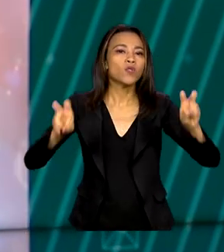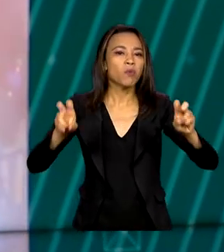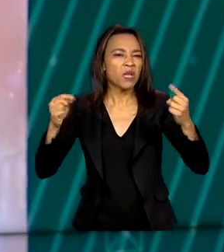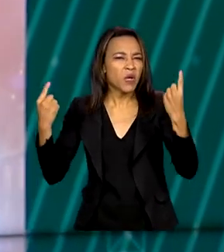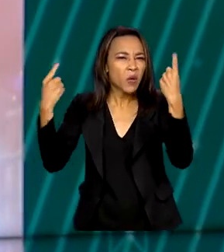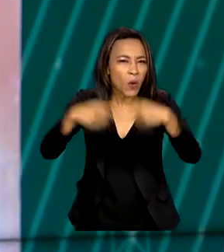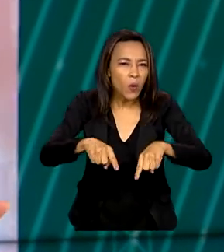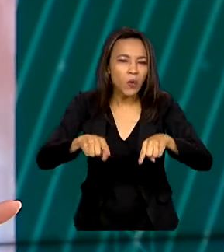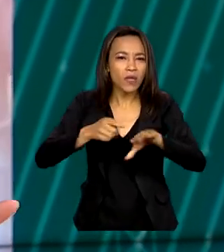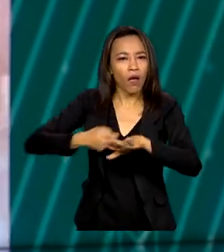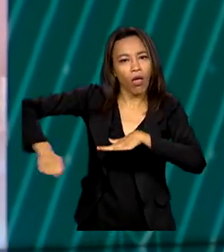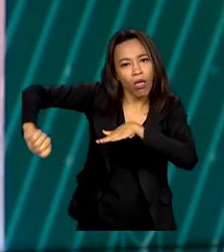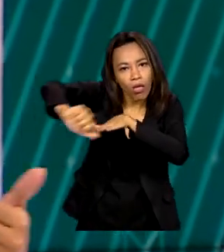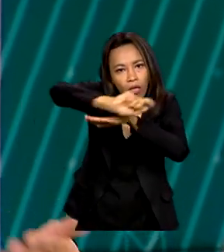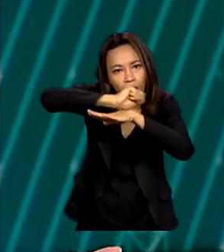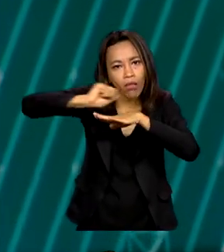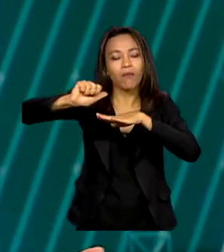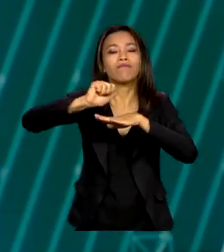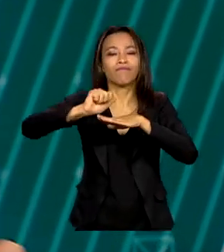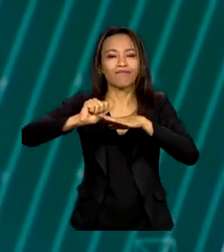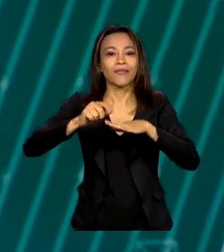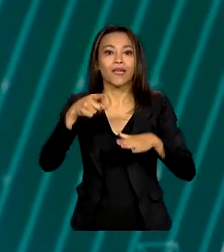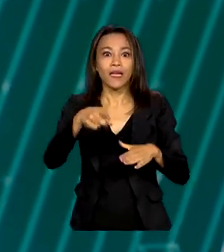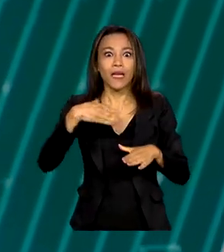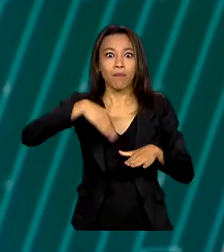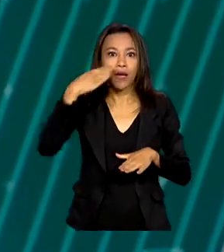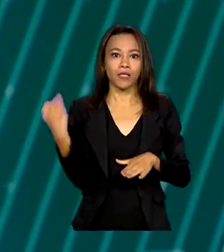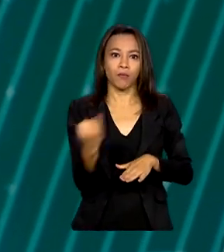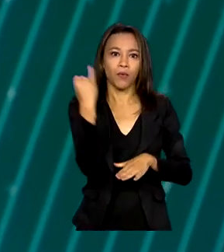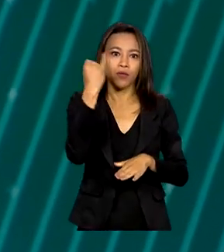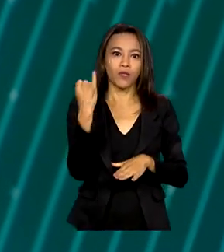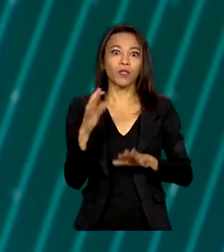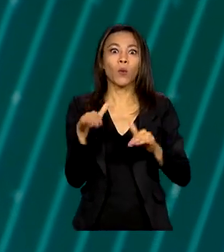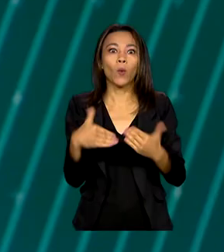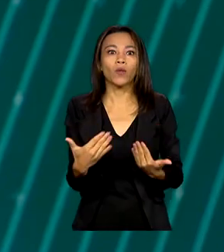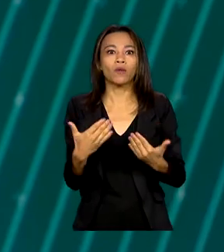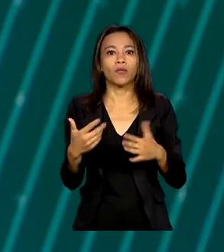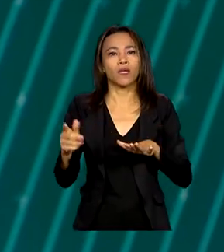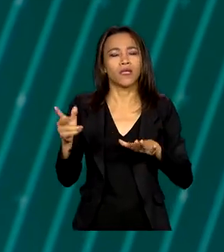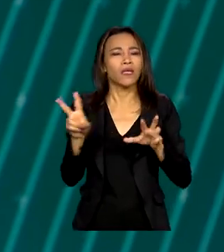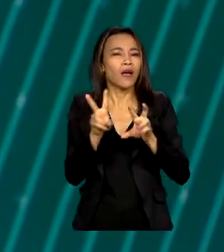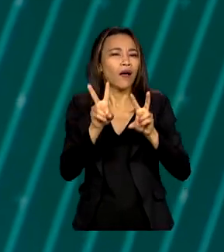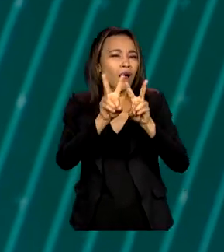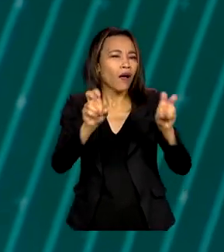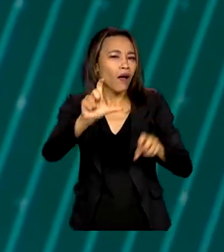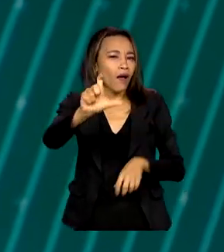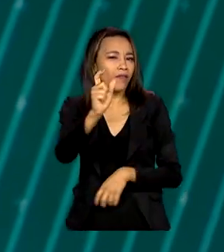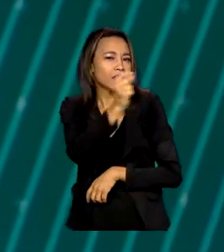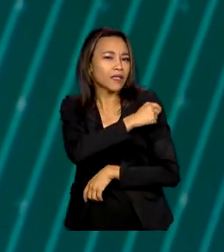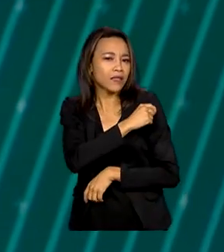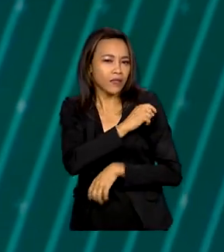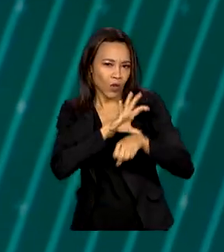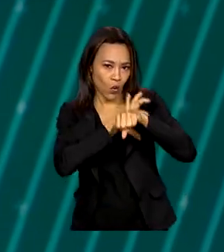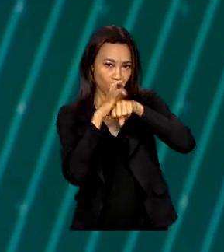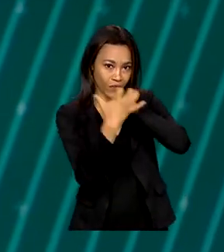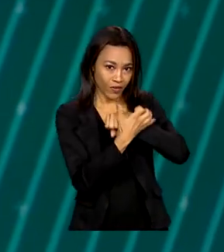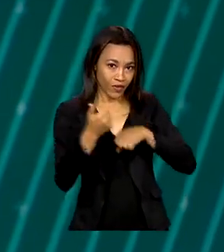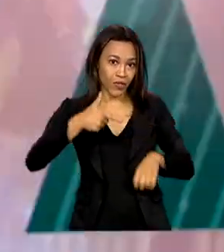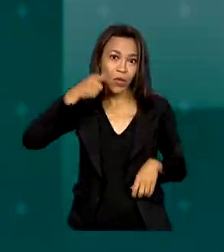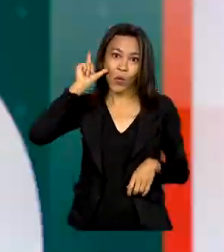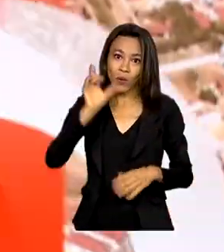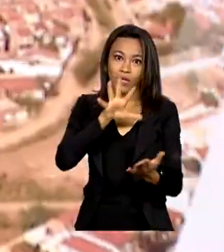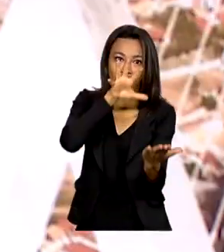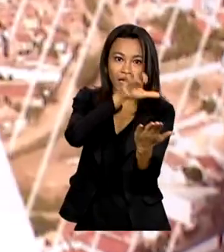falsas. O assunto ganha mais importância quando se disseminam fake news sobre a vacinação contra a Covid-19, que ontem